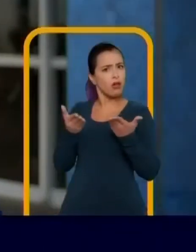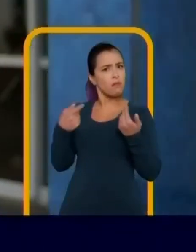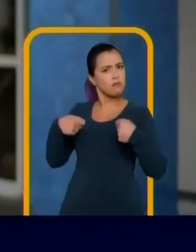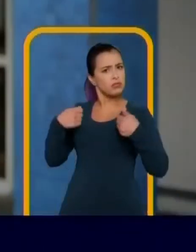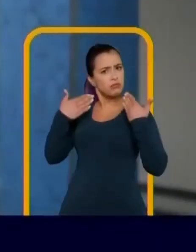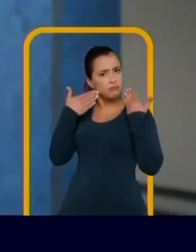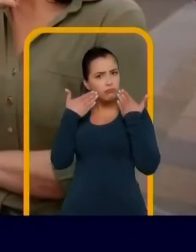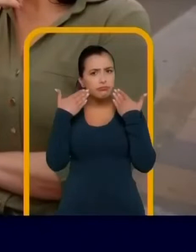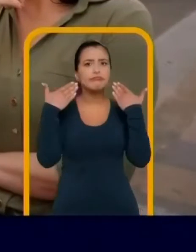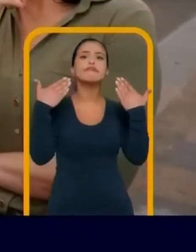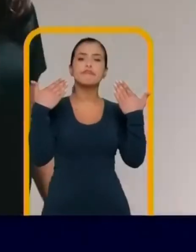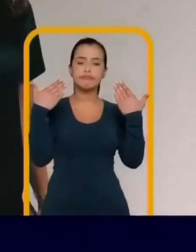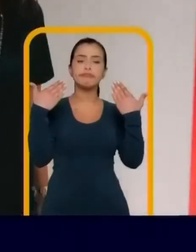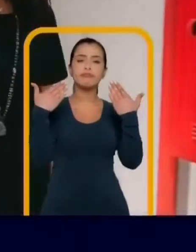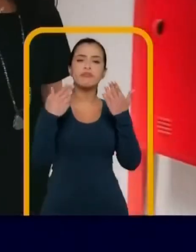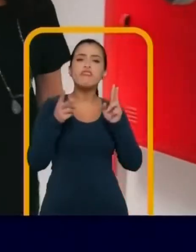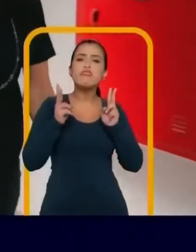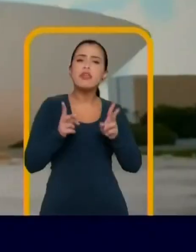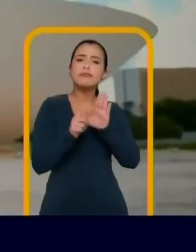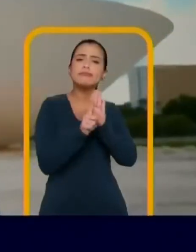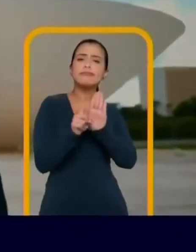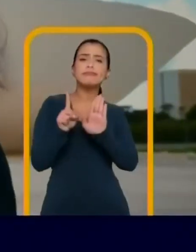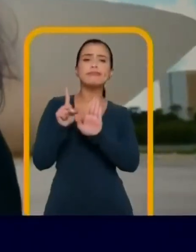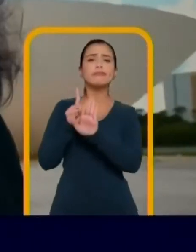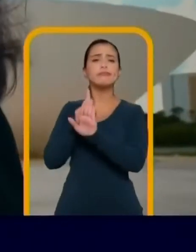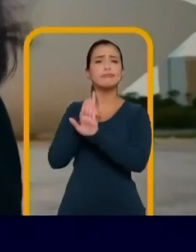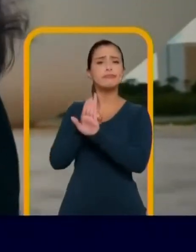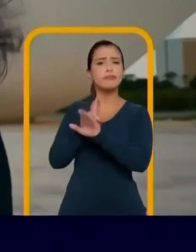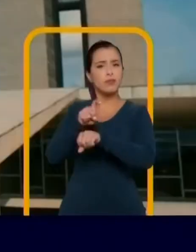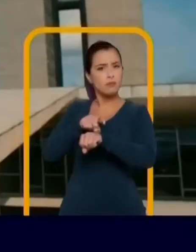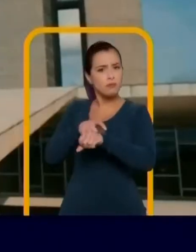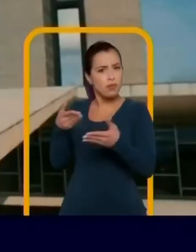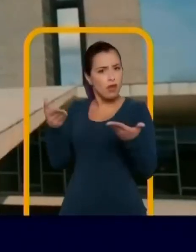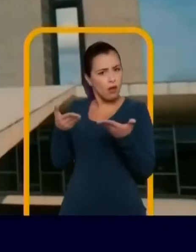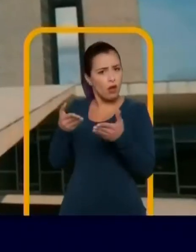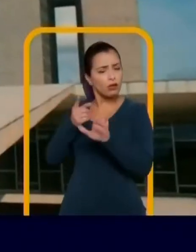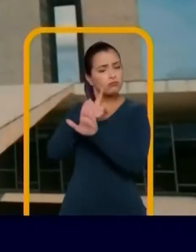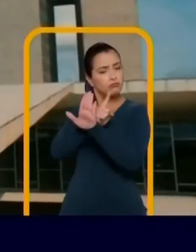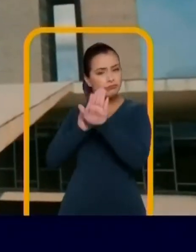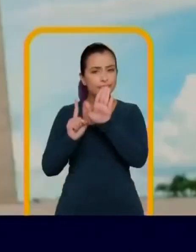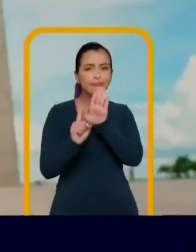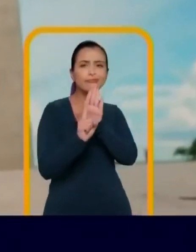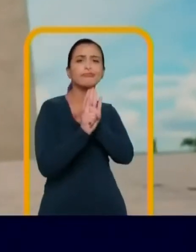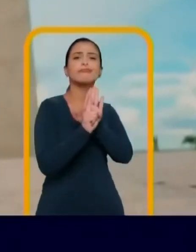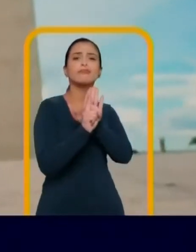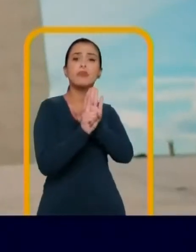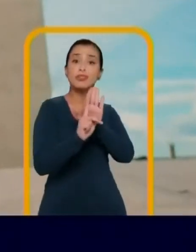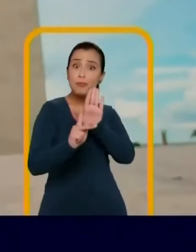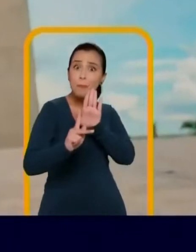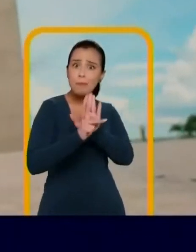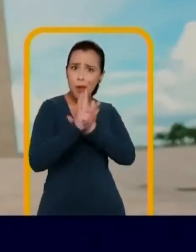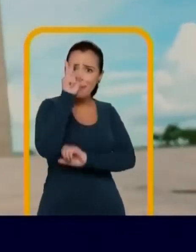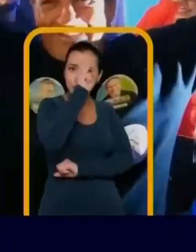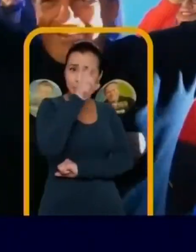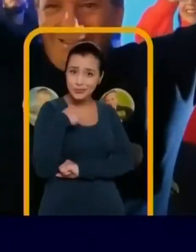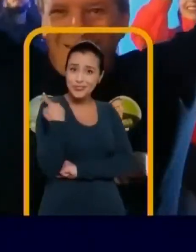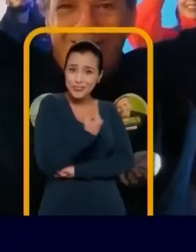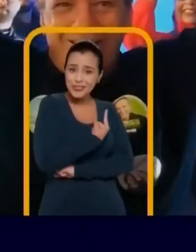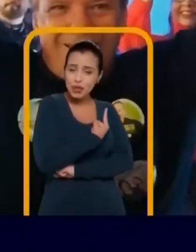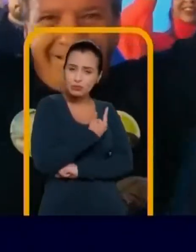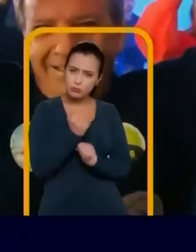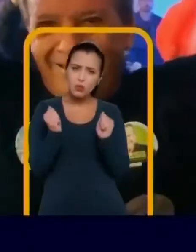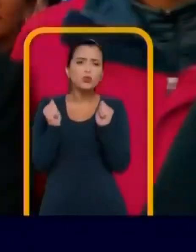Chegou a hora de sermos vós. Fomos sempre coadjuvantes. Chegou a hora de sermos protagonistas na nossa própria história.